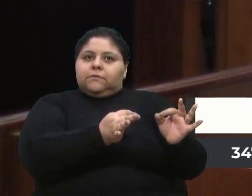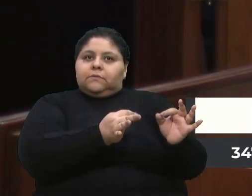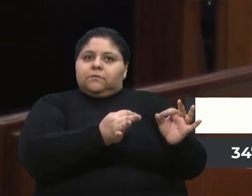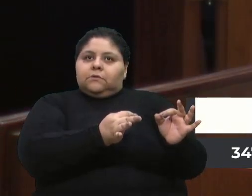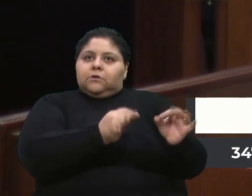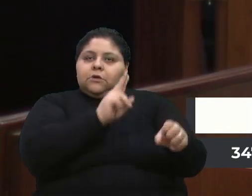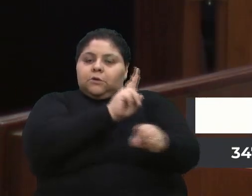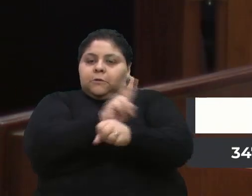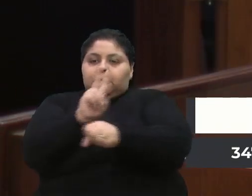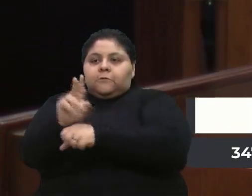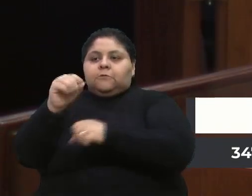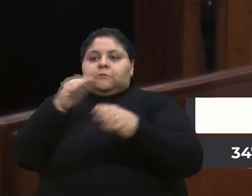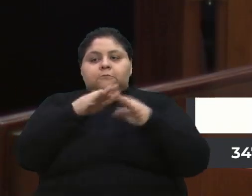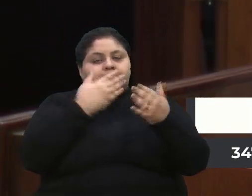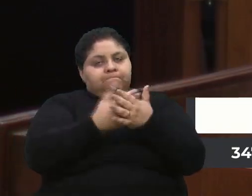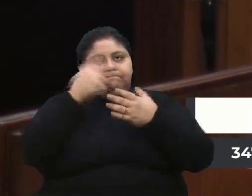cuidar das escolas. Obrigado, senhor presidente. Obrigado, presidente.